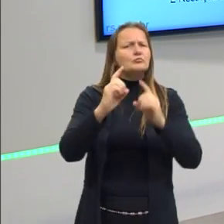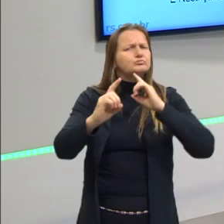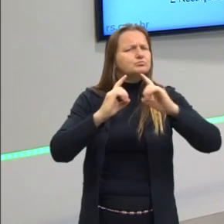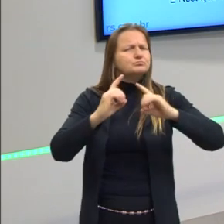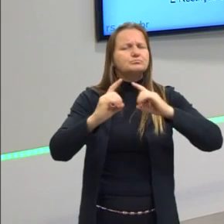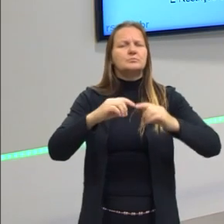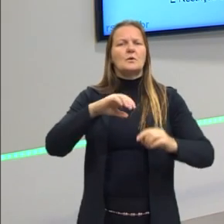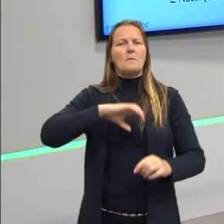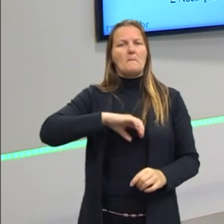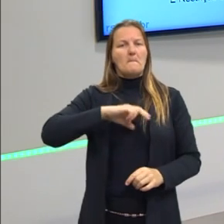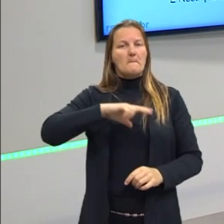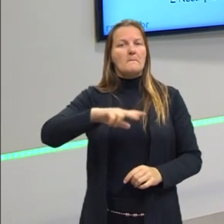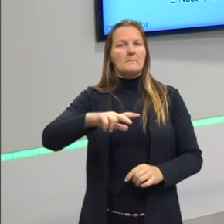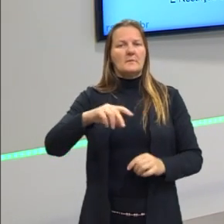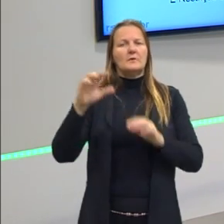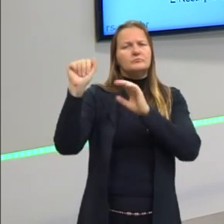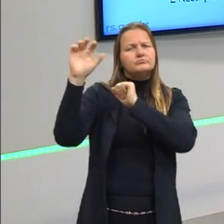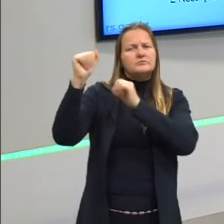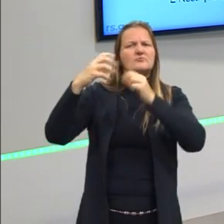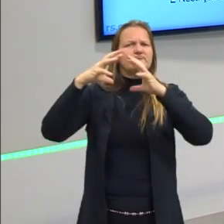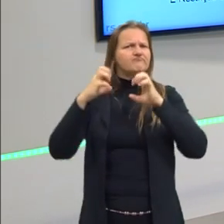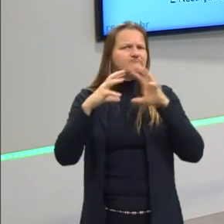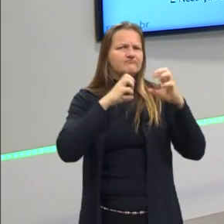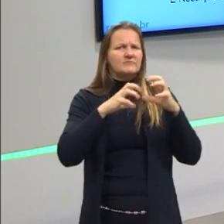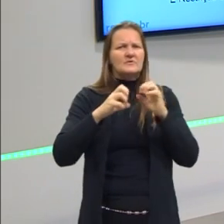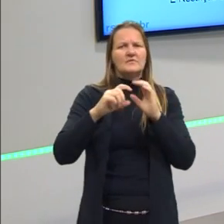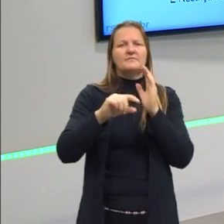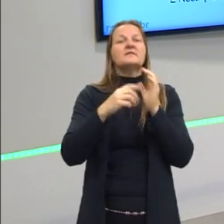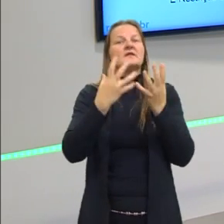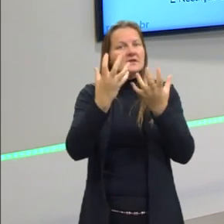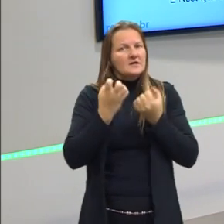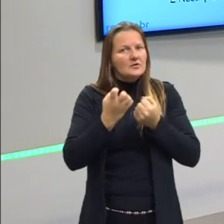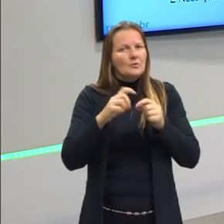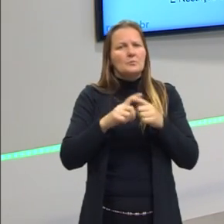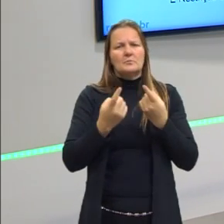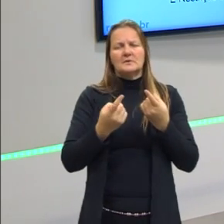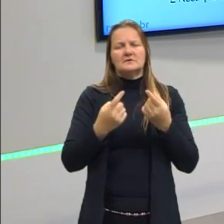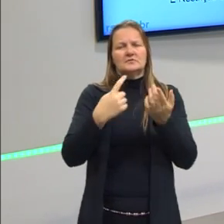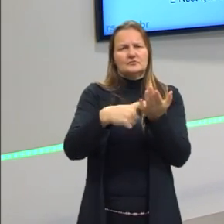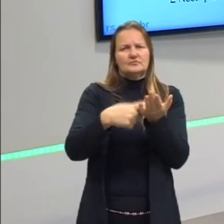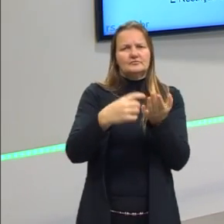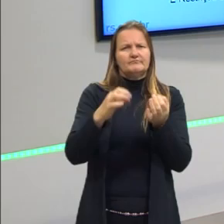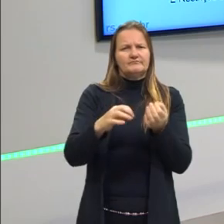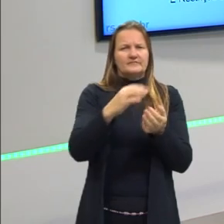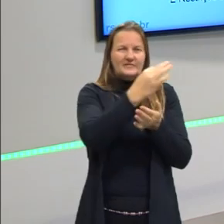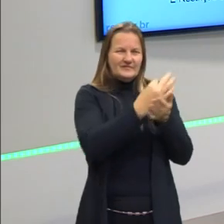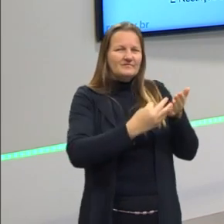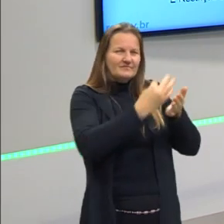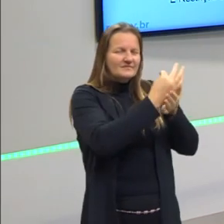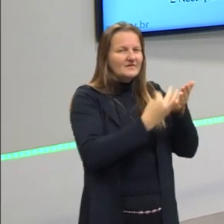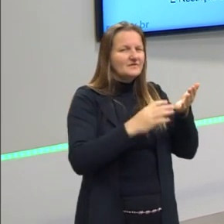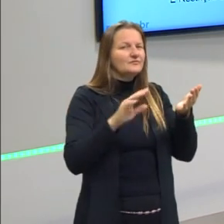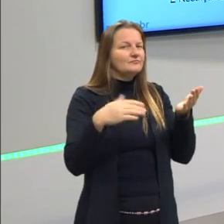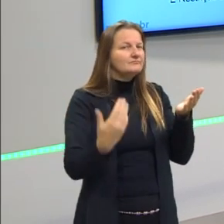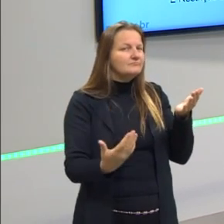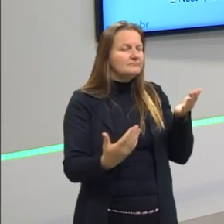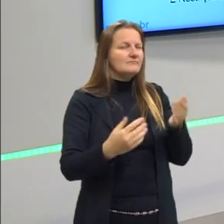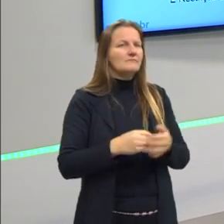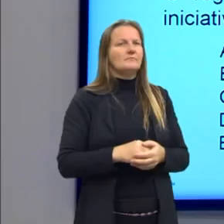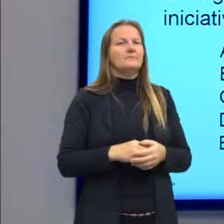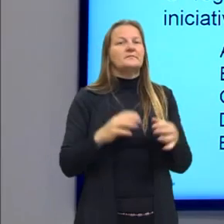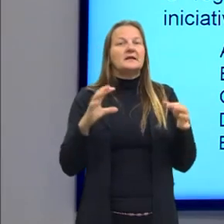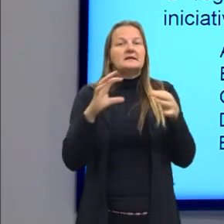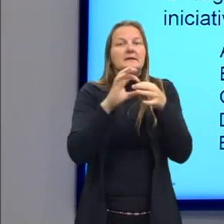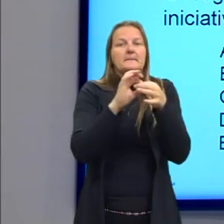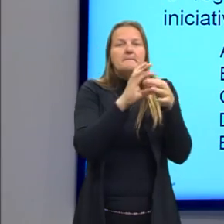Portugal e Espanha ainda brigaram muito por essa fronteira. Mas é isso que está dito aqui no texto? Então, tudo isso que